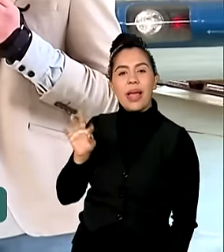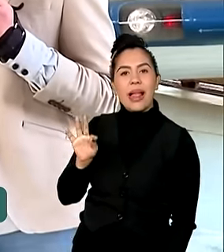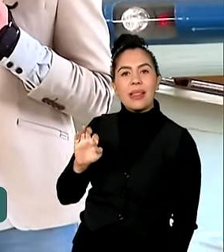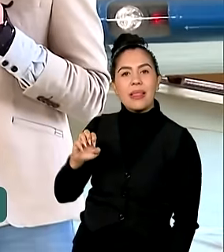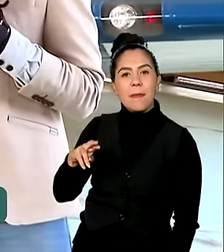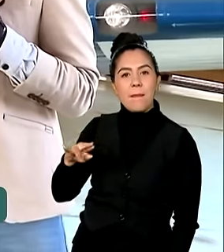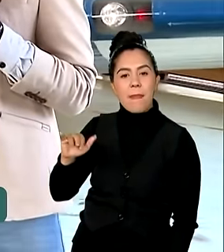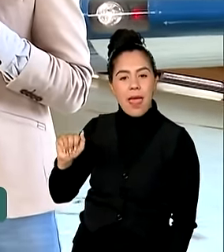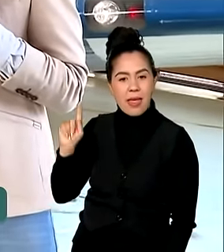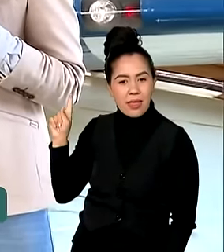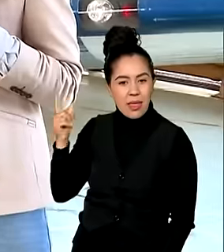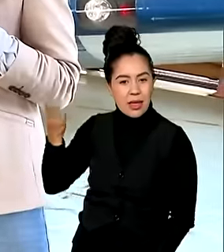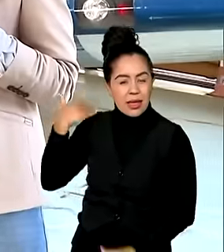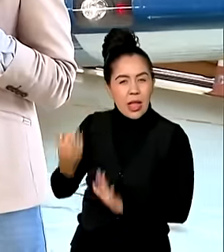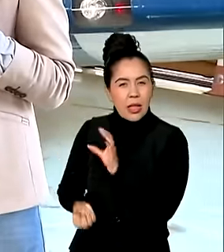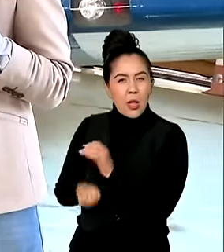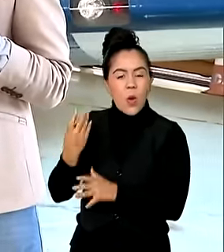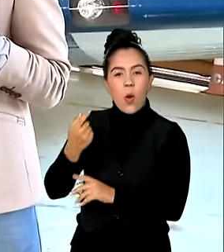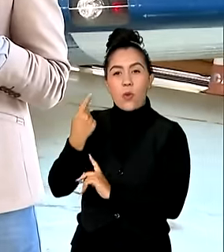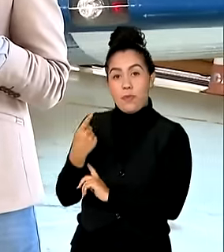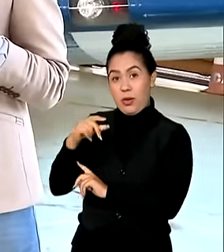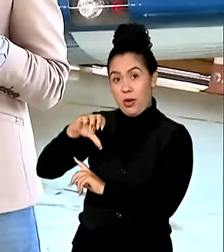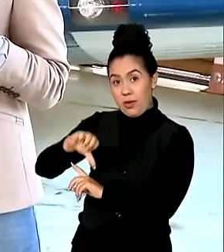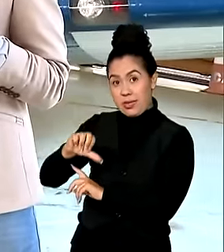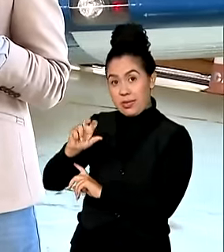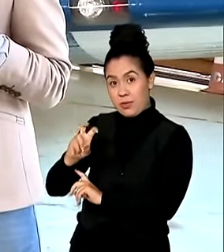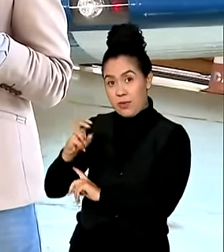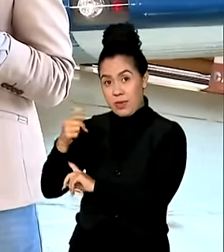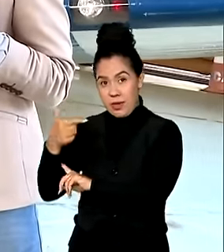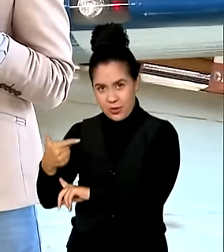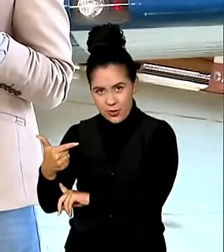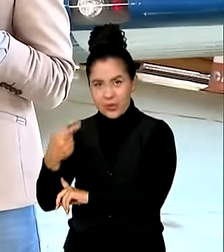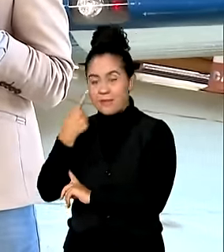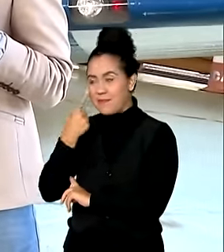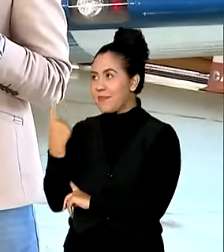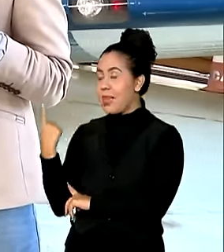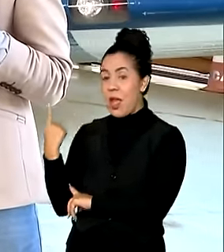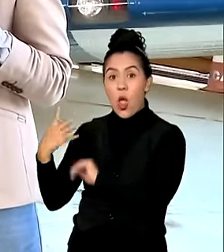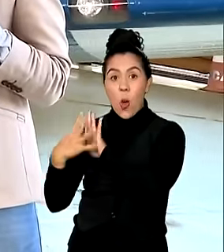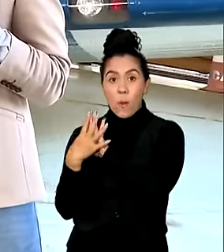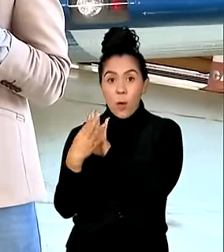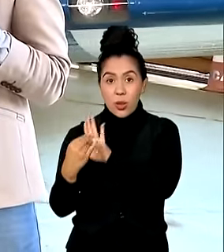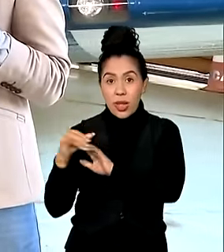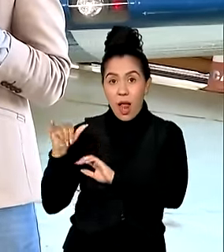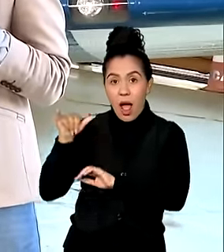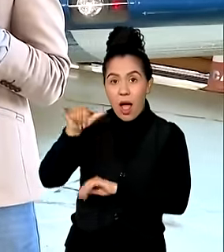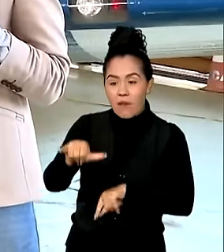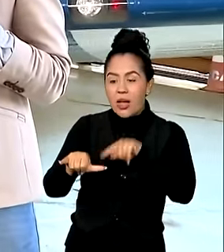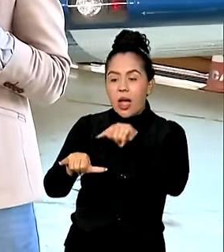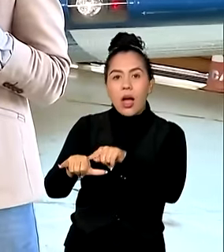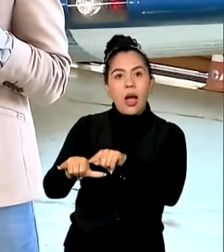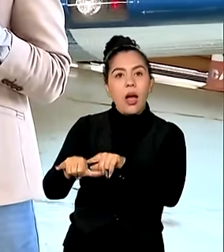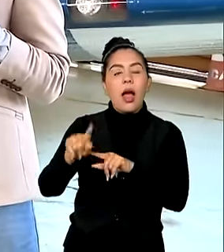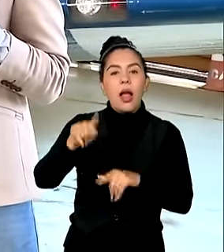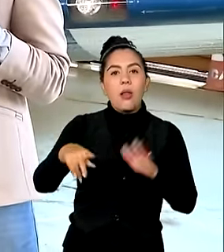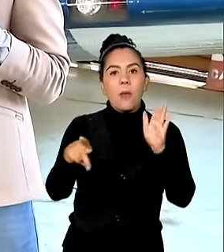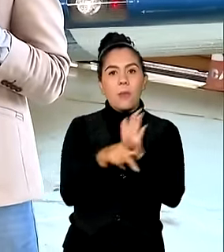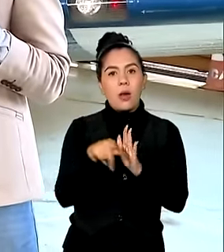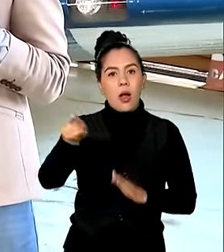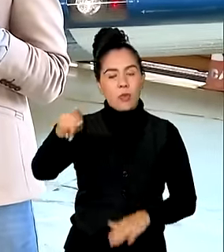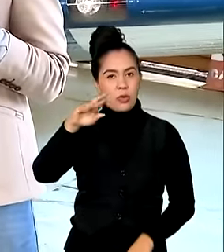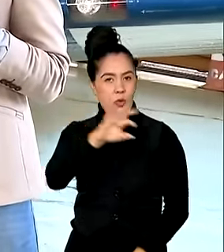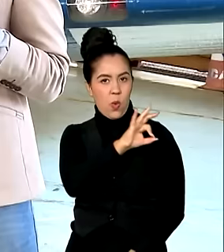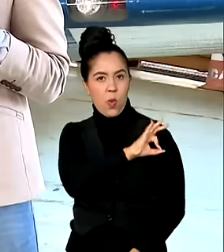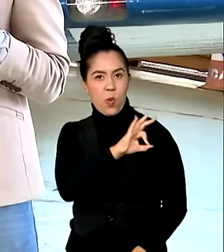a partir de sua fundação em 1952. Este modelo pertenceu ao coronel Antônio Braga, que